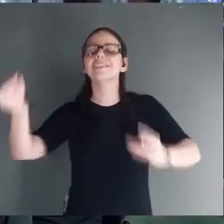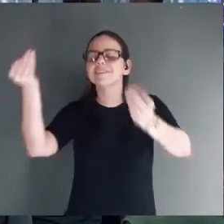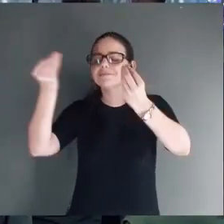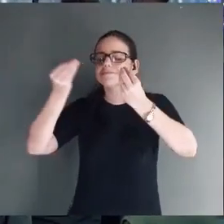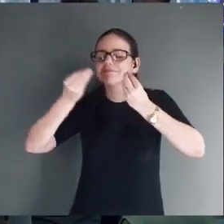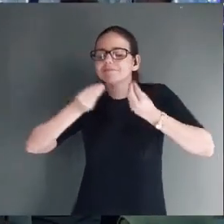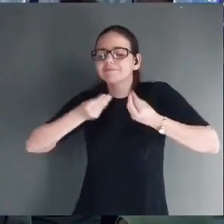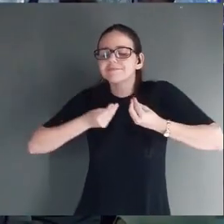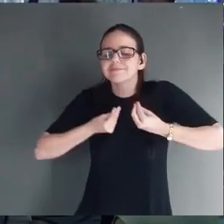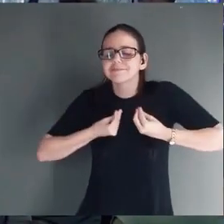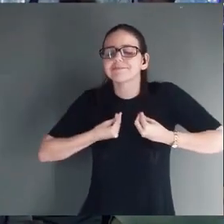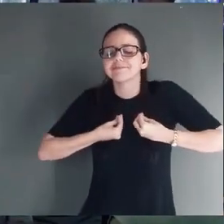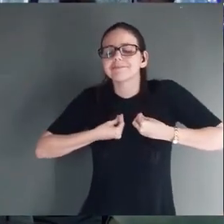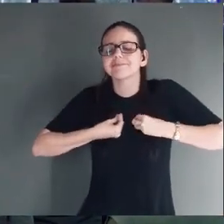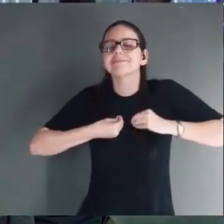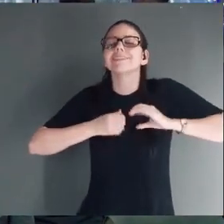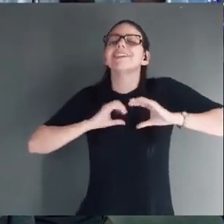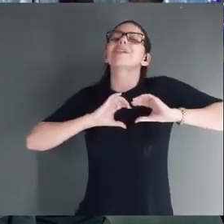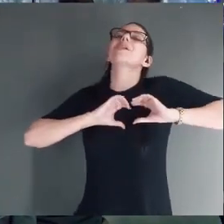Mais alguém? Quem